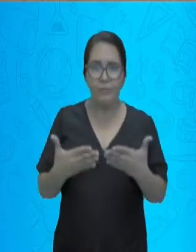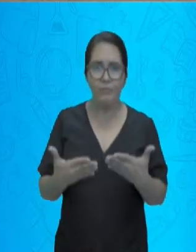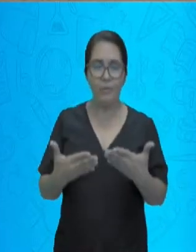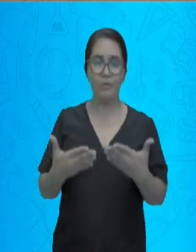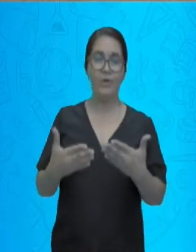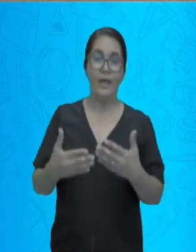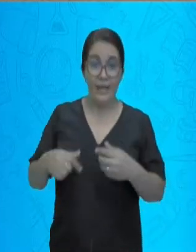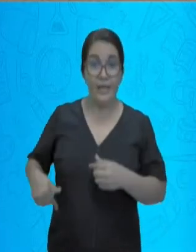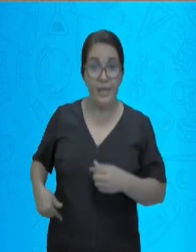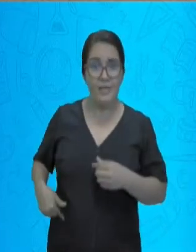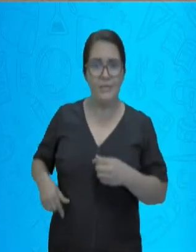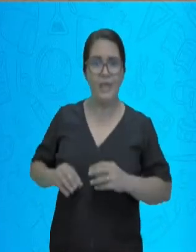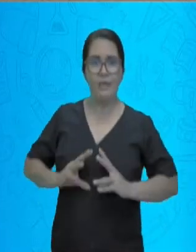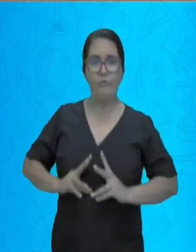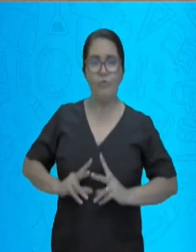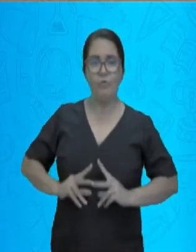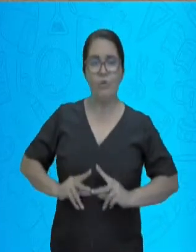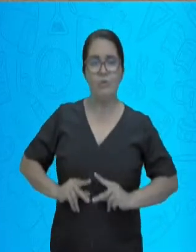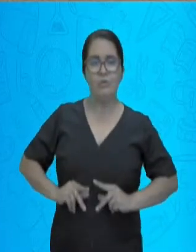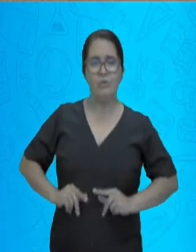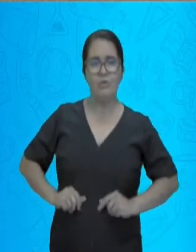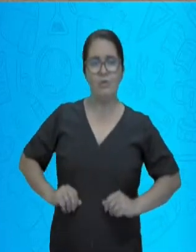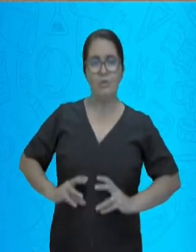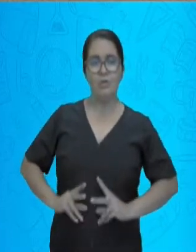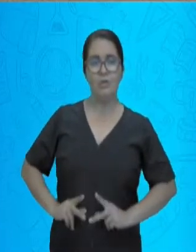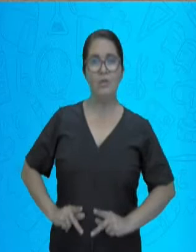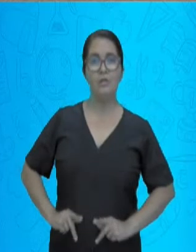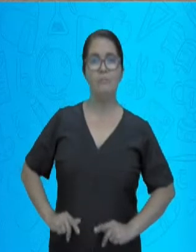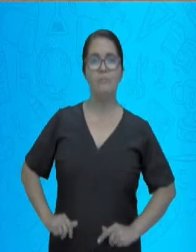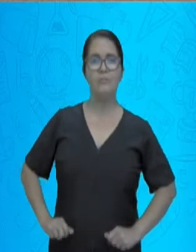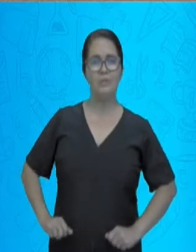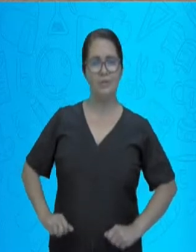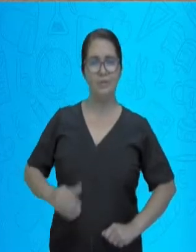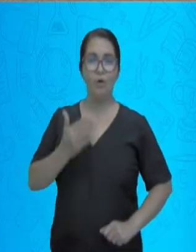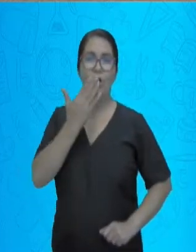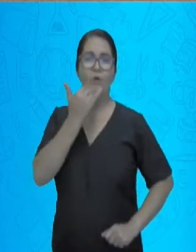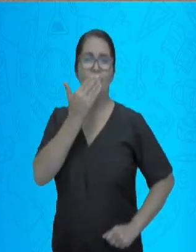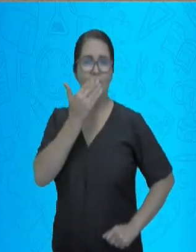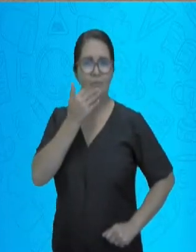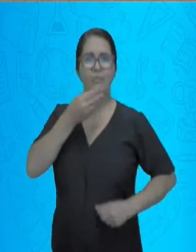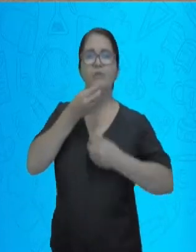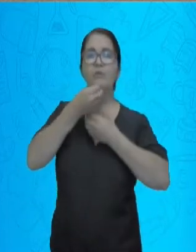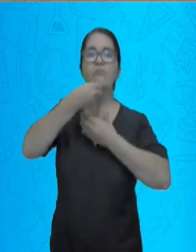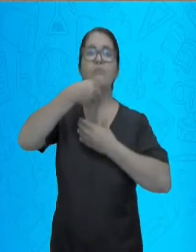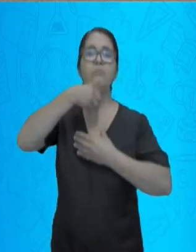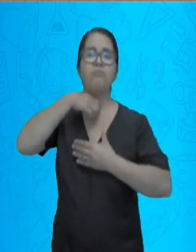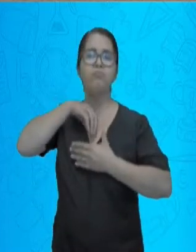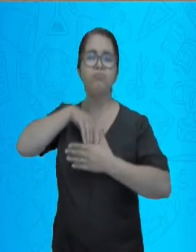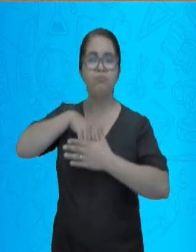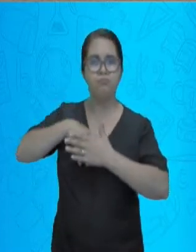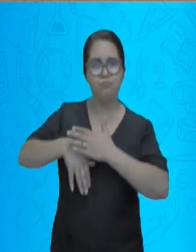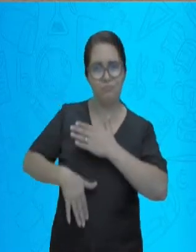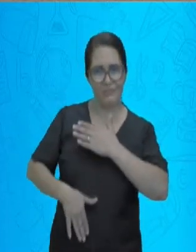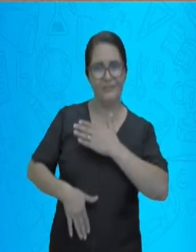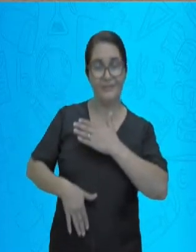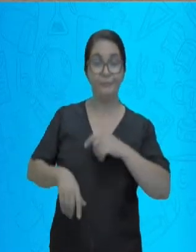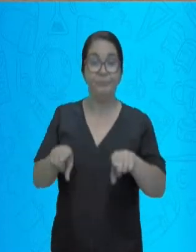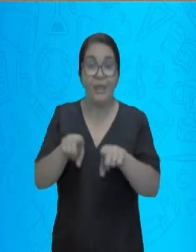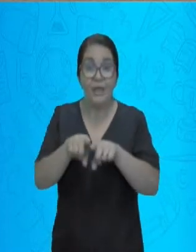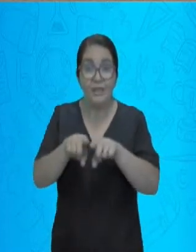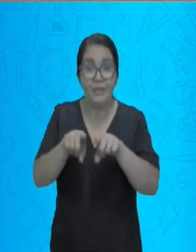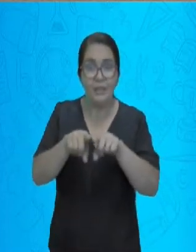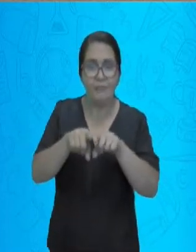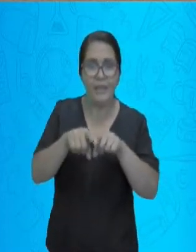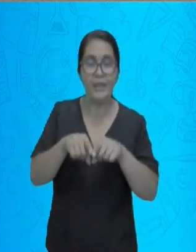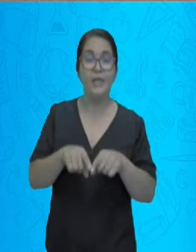acessórias, que são o fígado, o pâncreas e a vesícula biliar. Essas